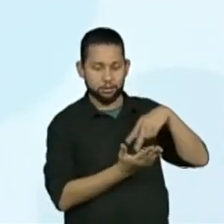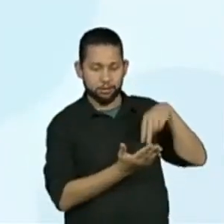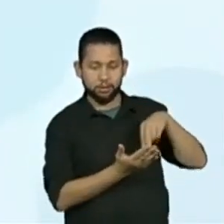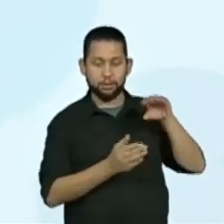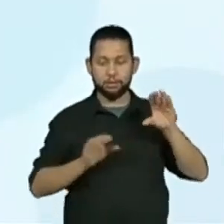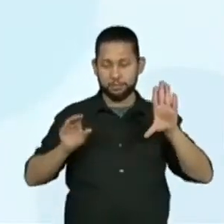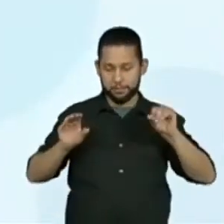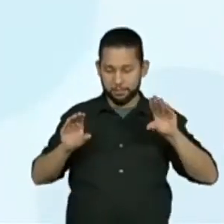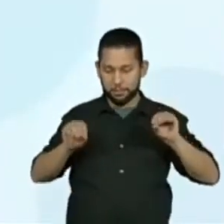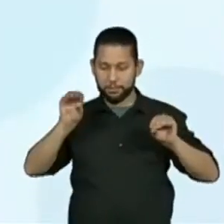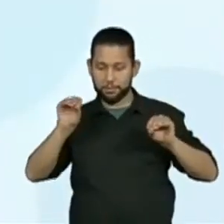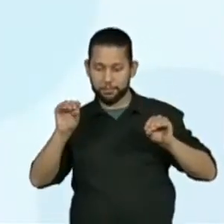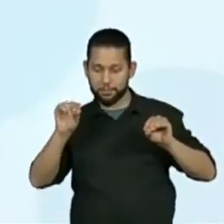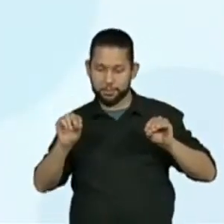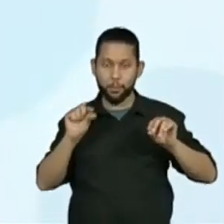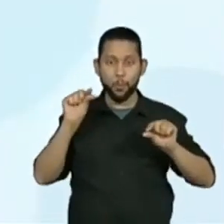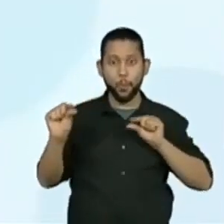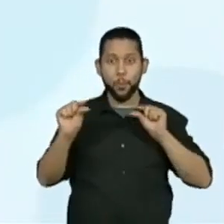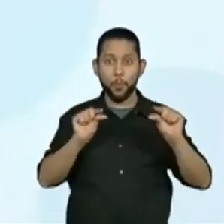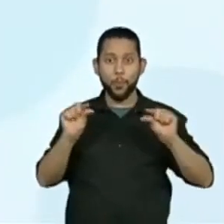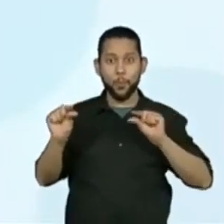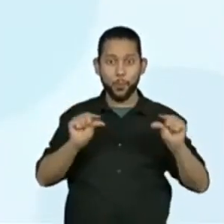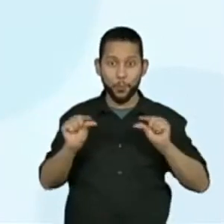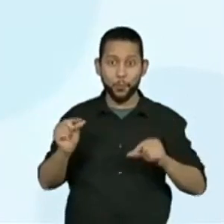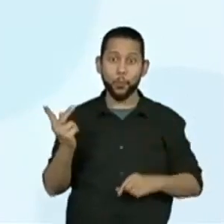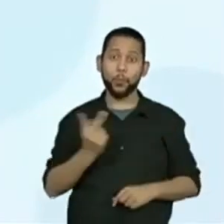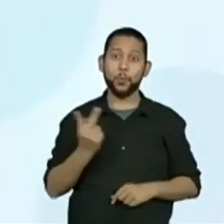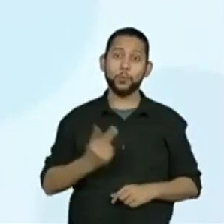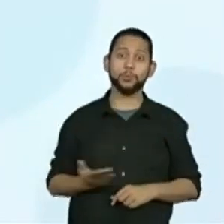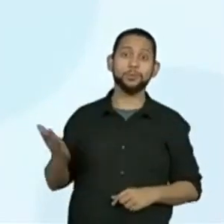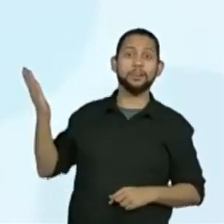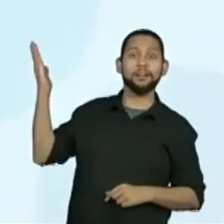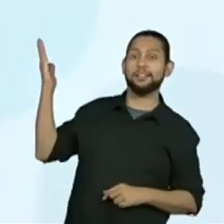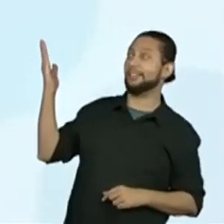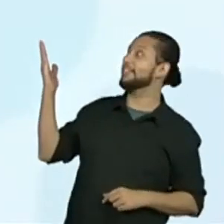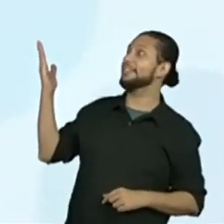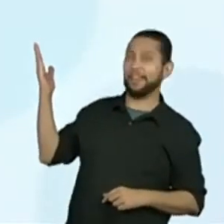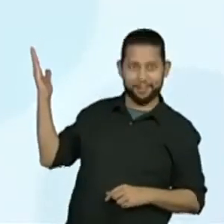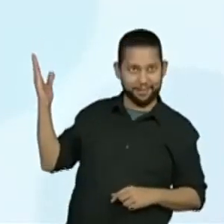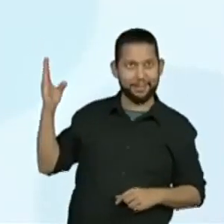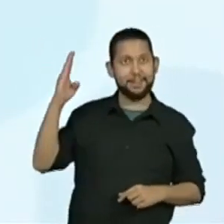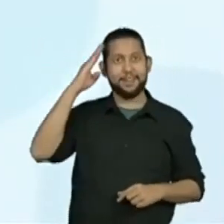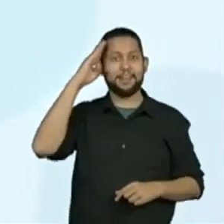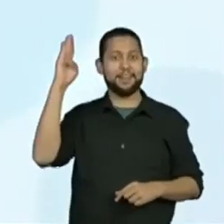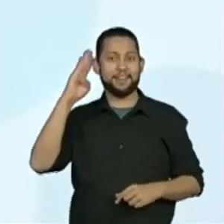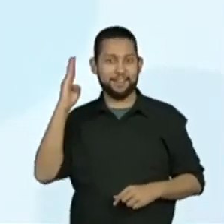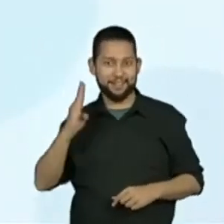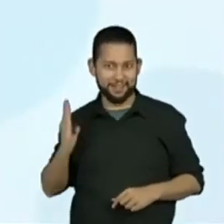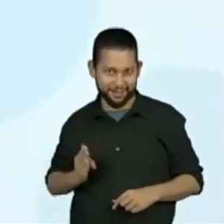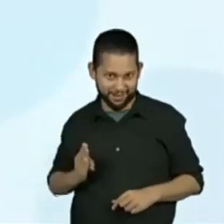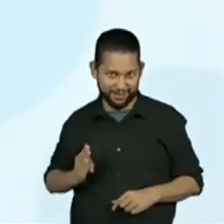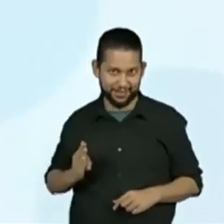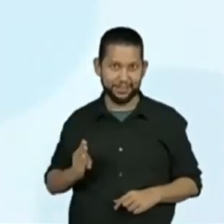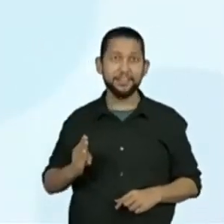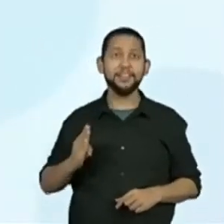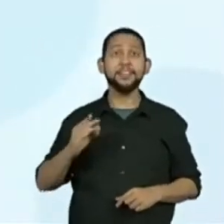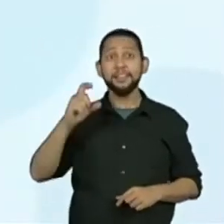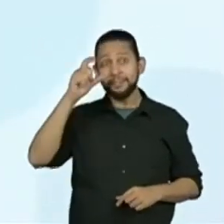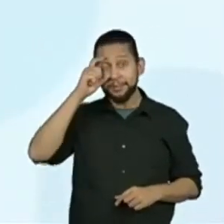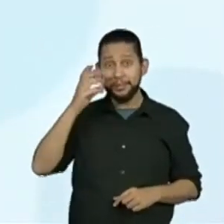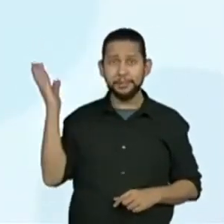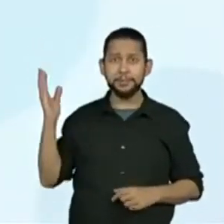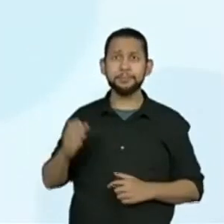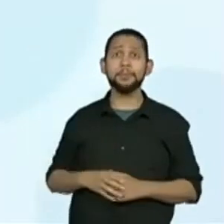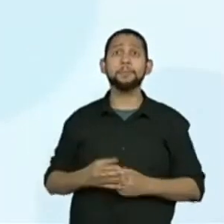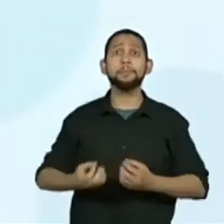pelas professoras Kelly e professora Viviane. Será o